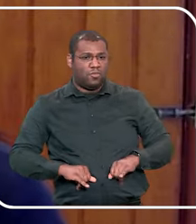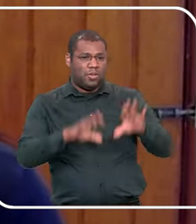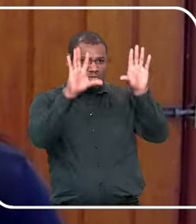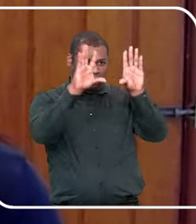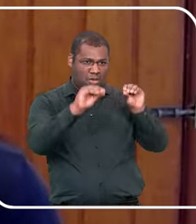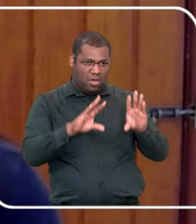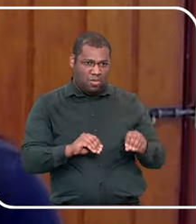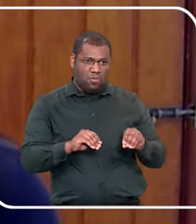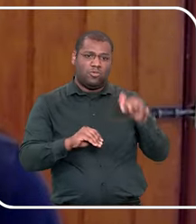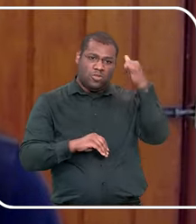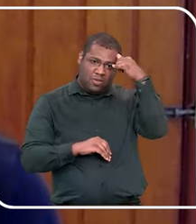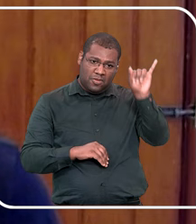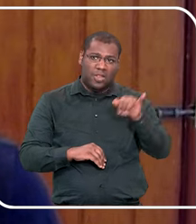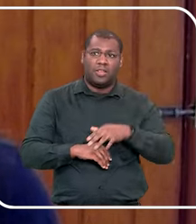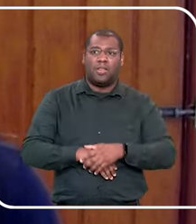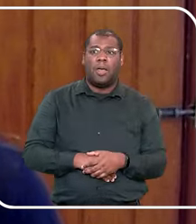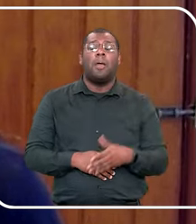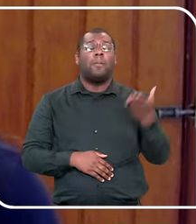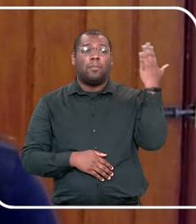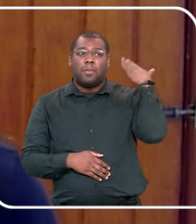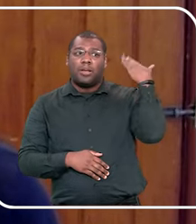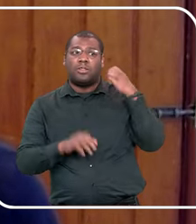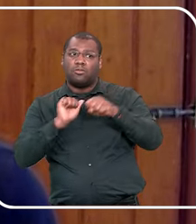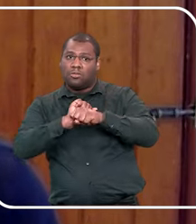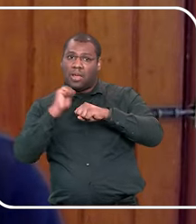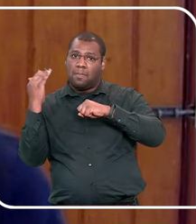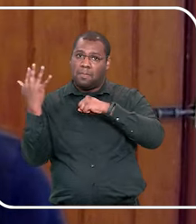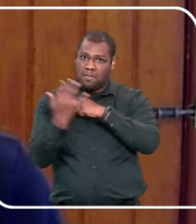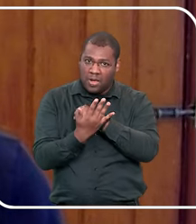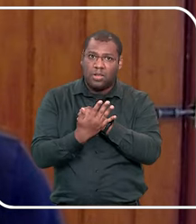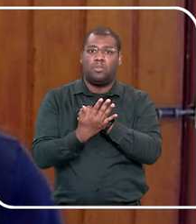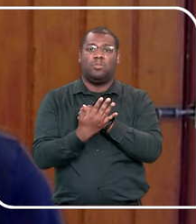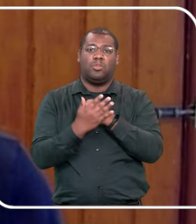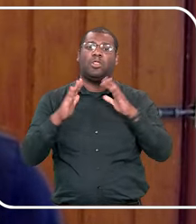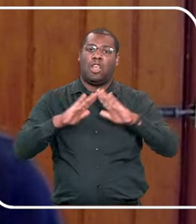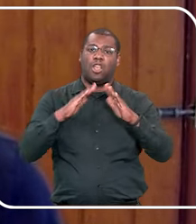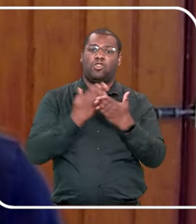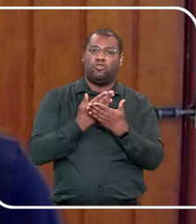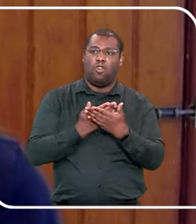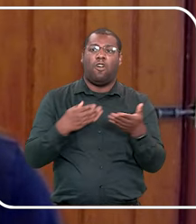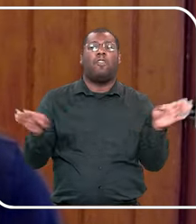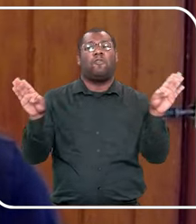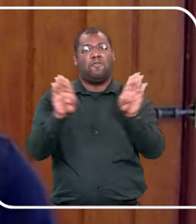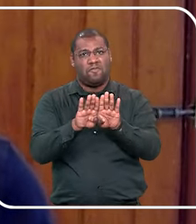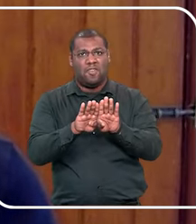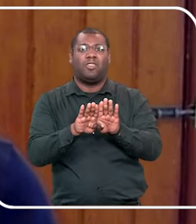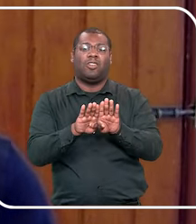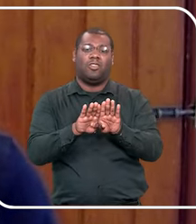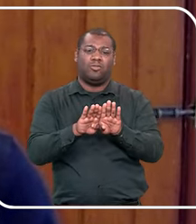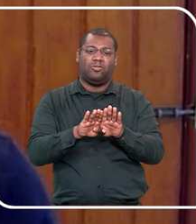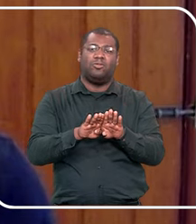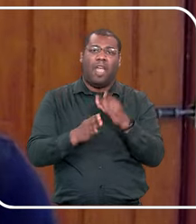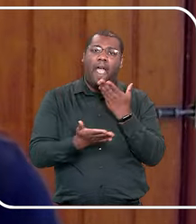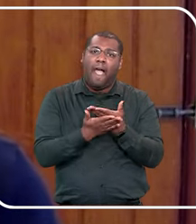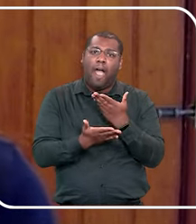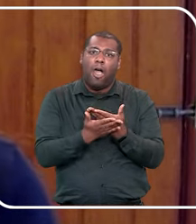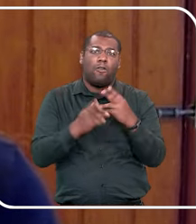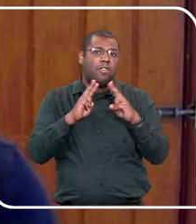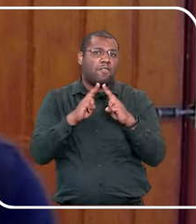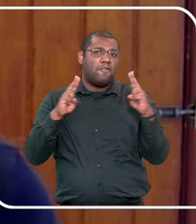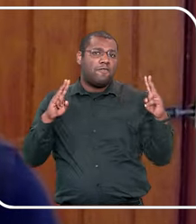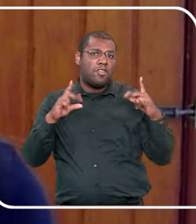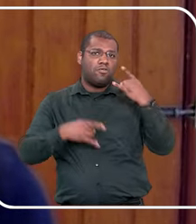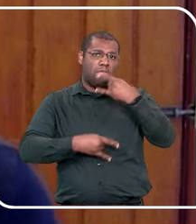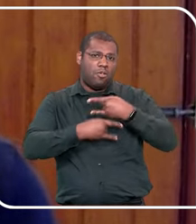prejudicado na pandemia, né? Nossas escolas tiveram que ser fechadas, e não era pra ser, mas é onde as